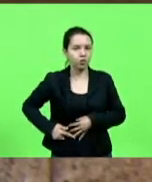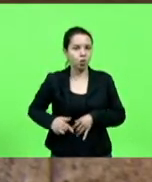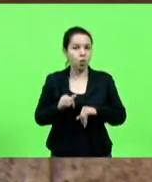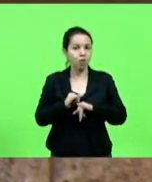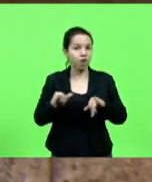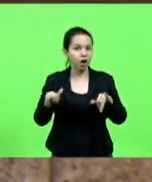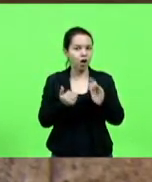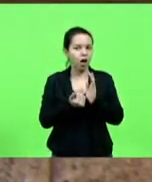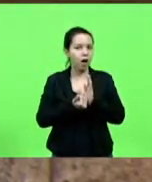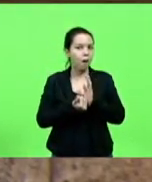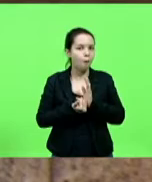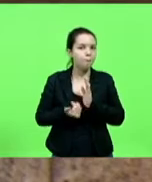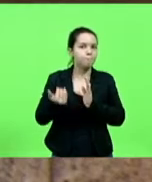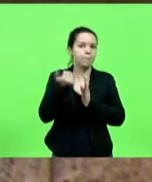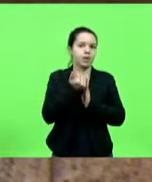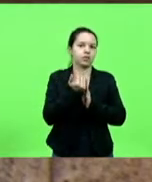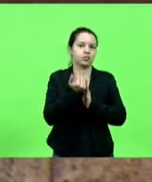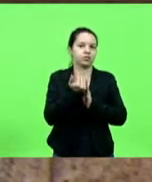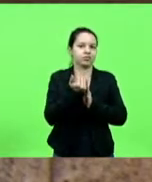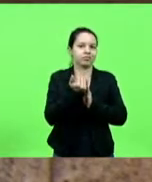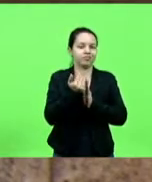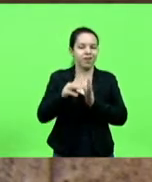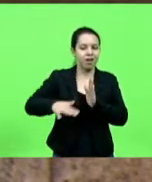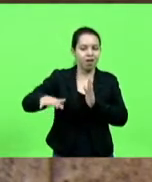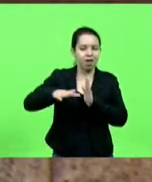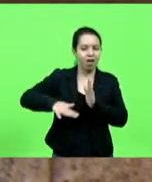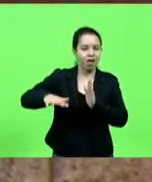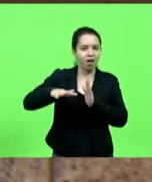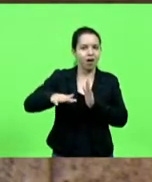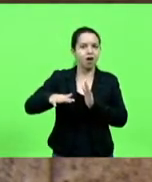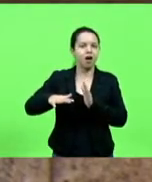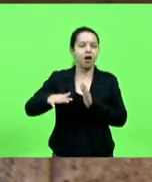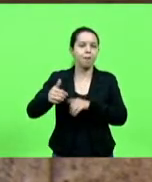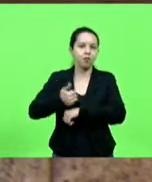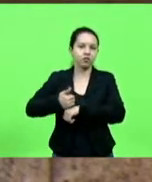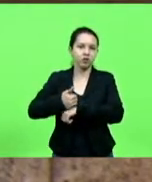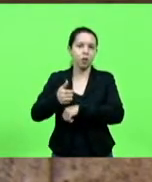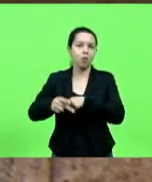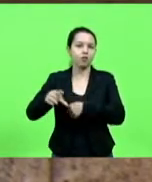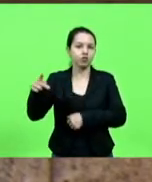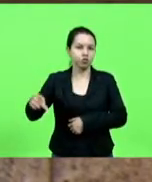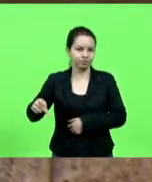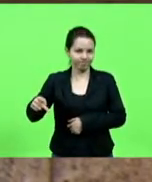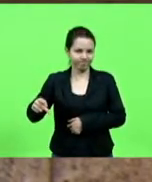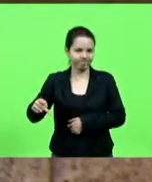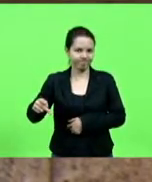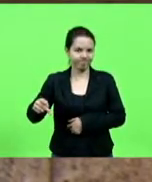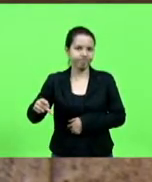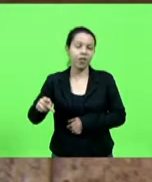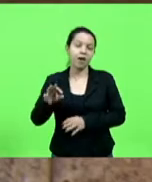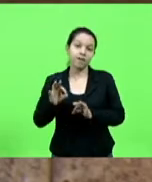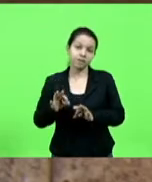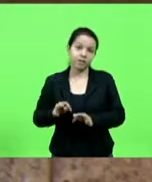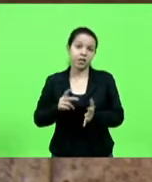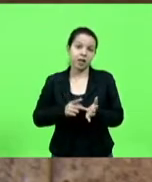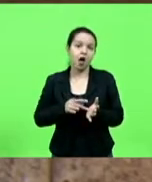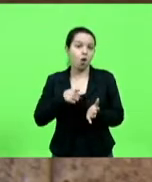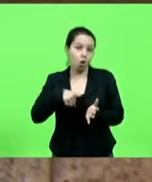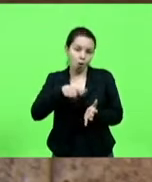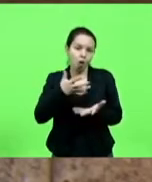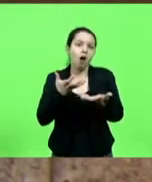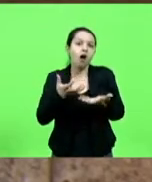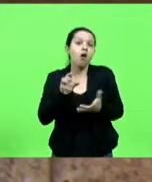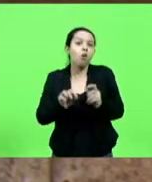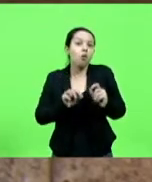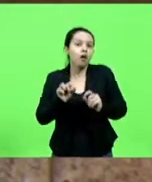classe dos professores. Obviamente que gente gostaria que, juntamente com esse discurso, viesse